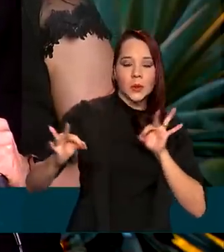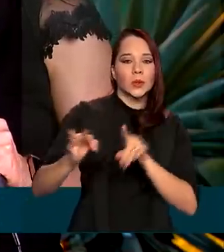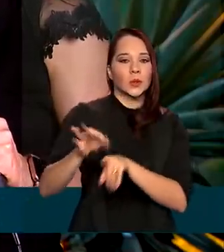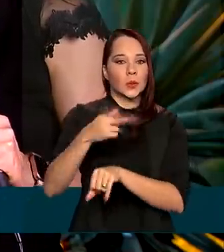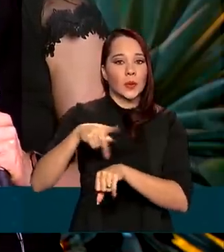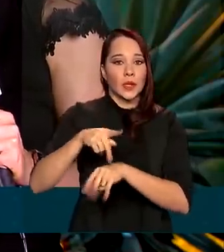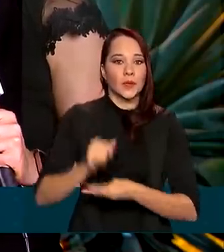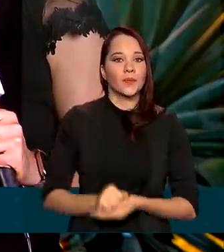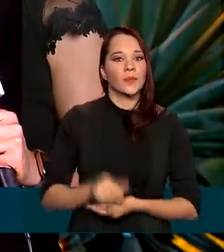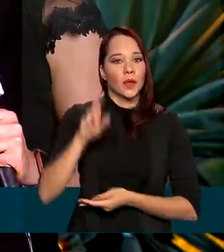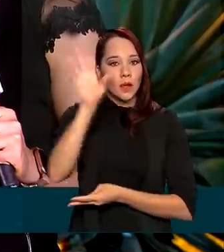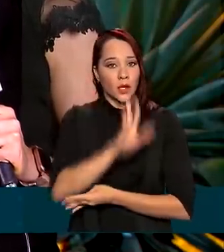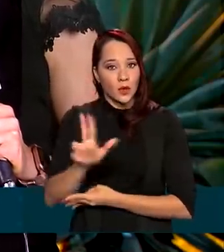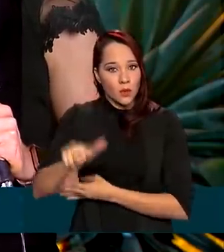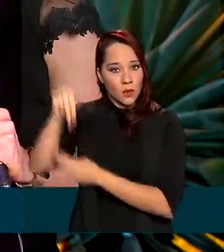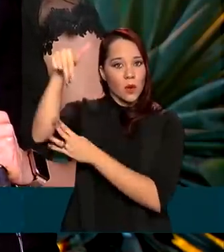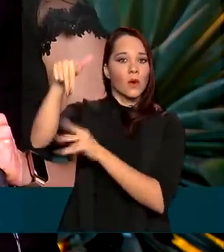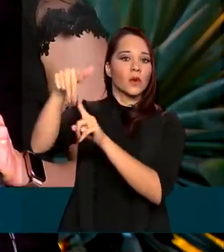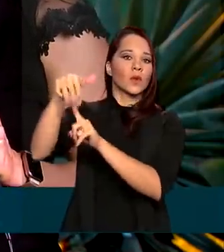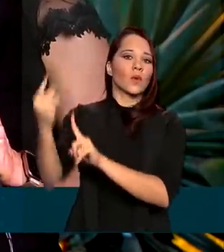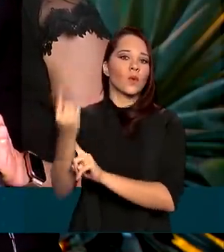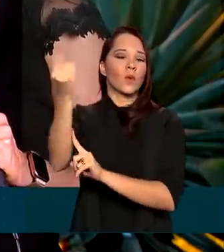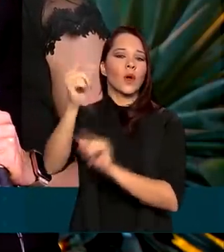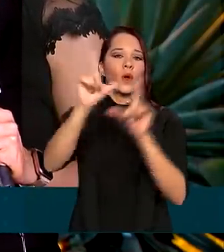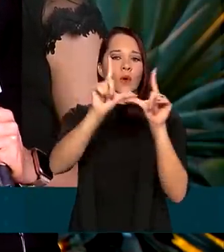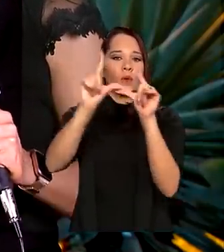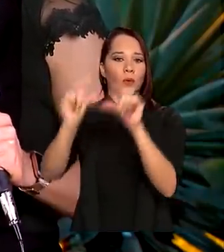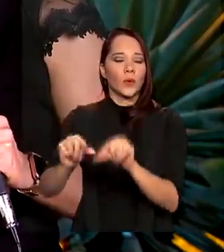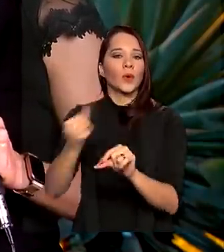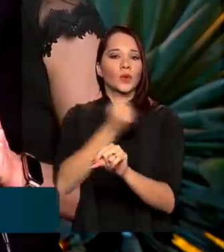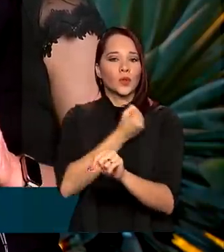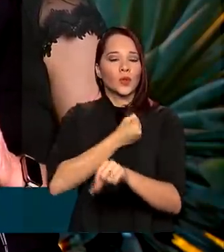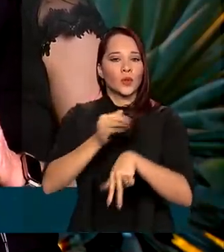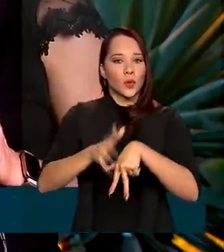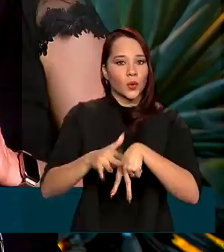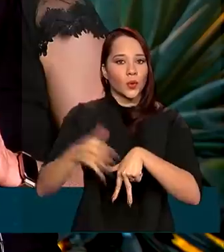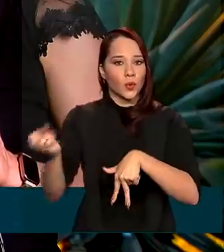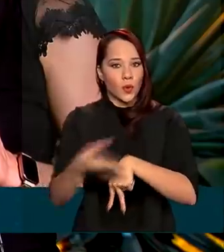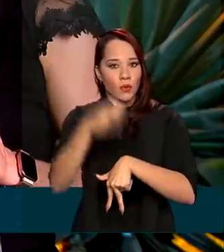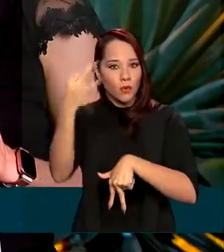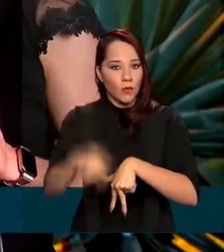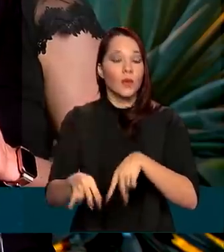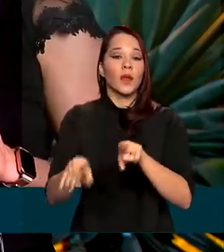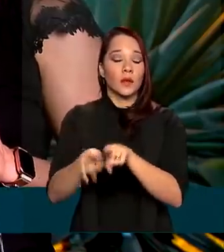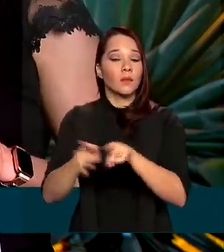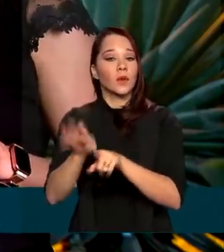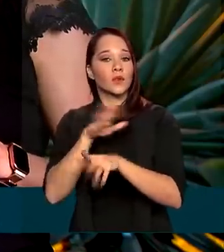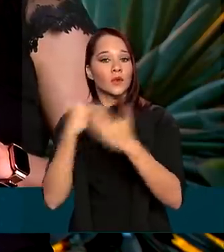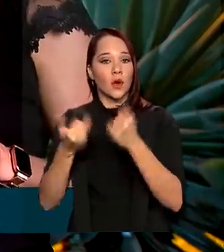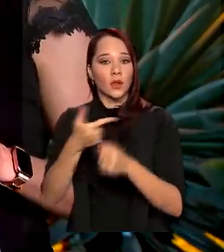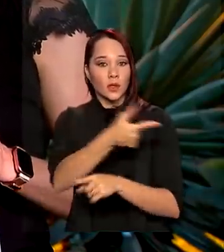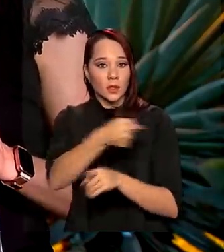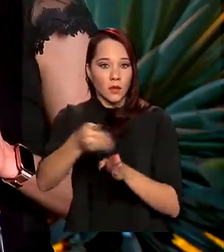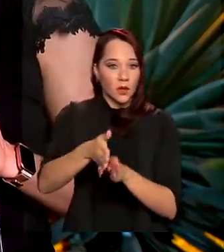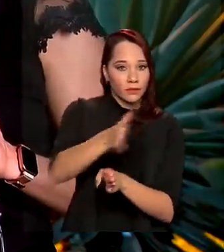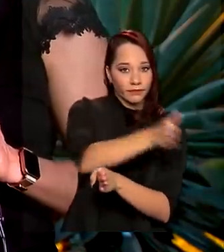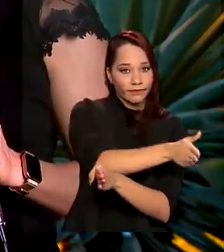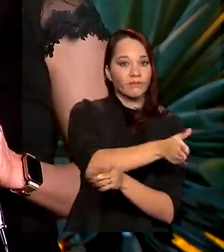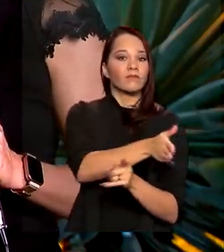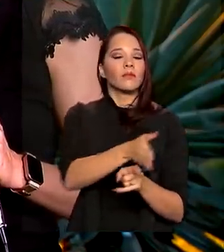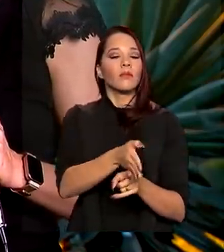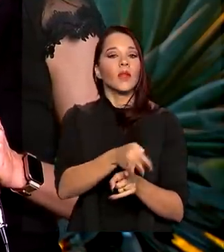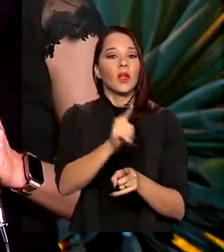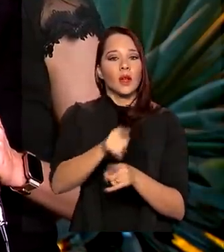região norte foi a única que registrou diminuição no número de novos casos e de óbitos na última semana epidemiológica.